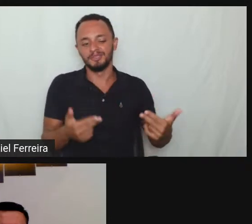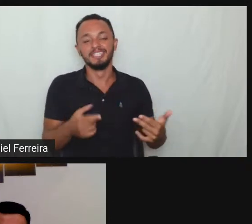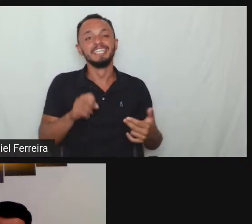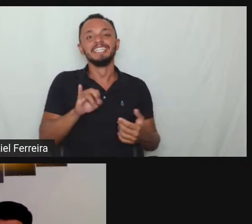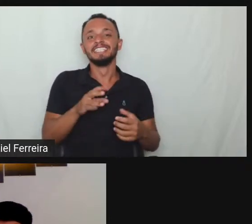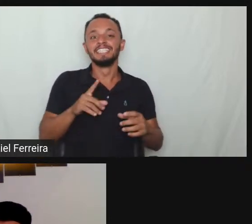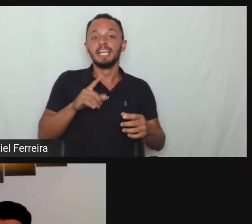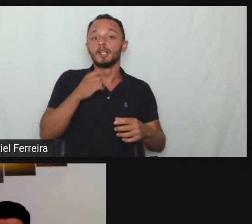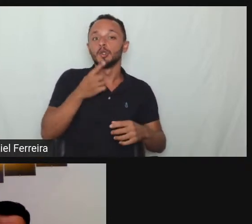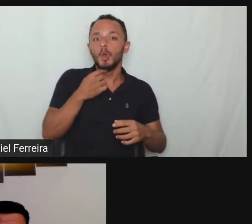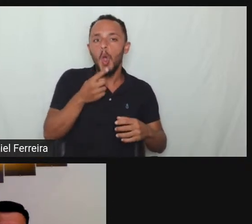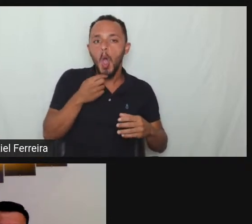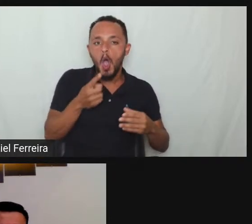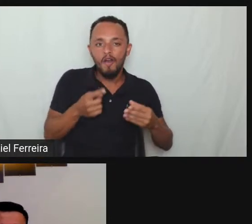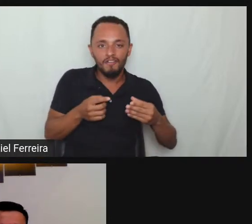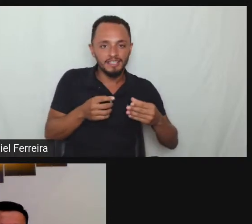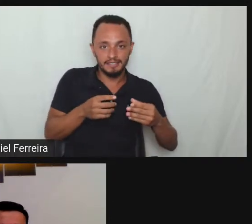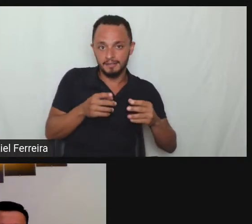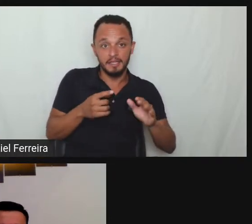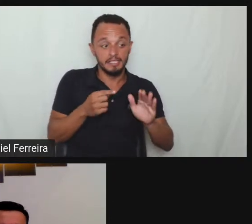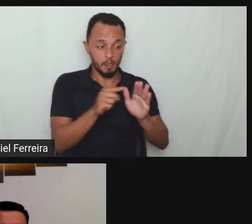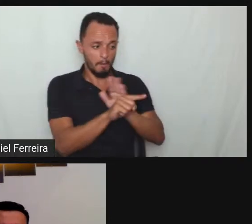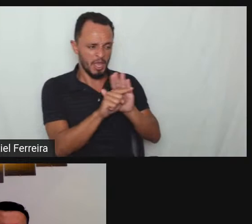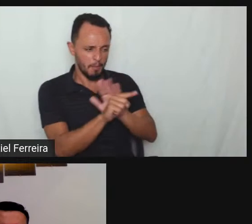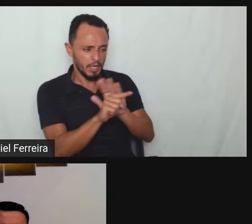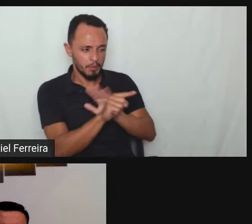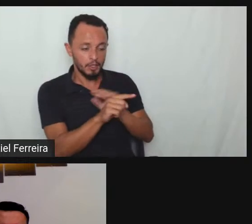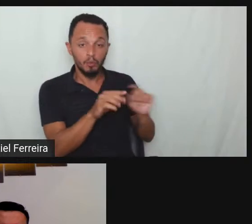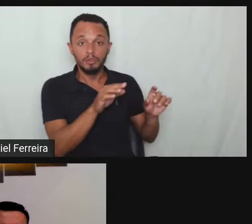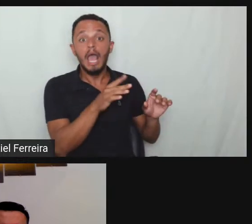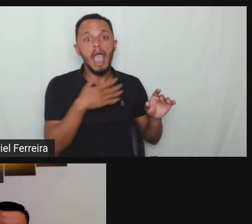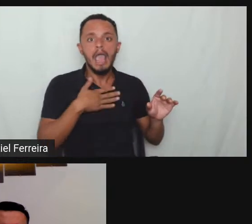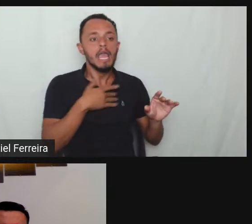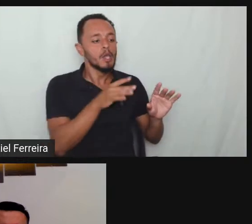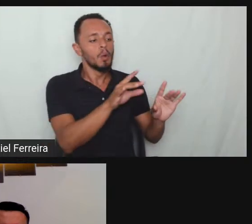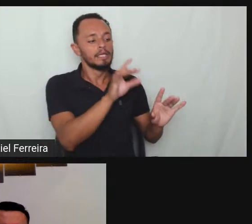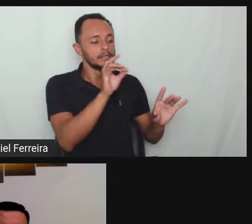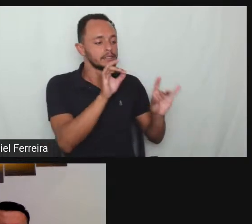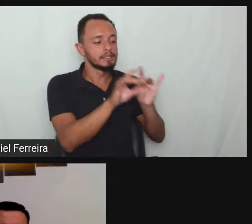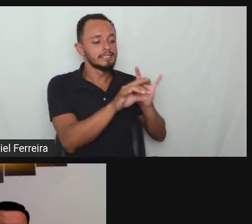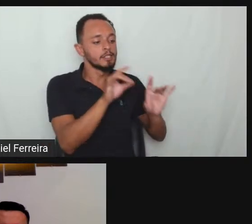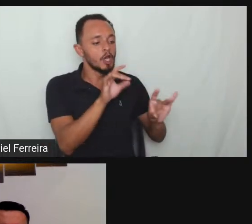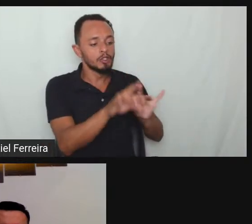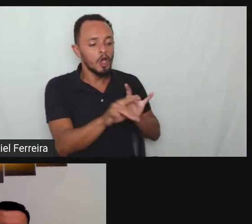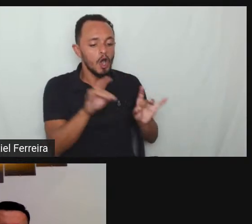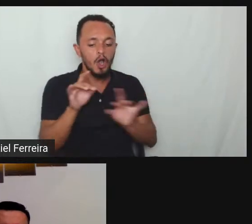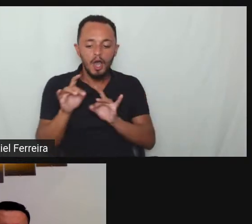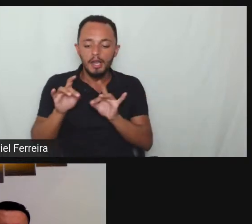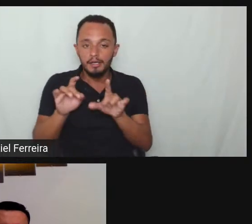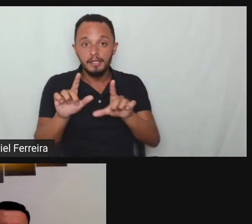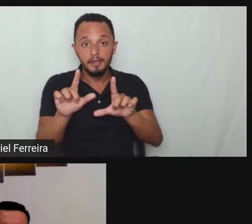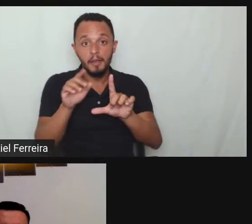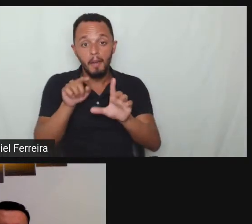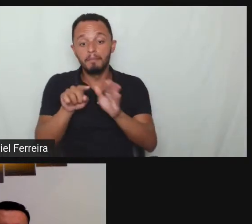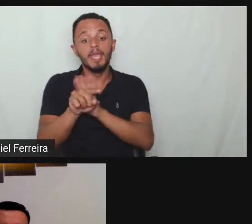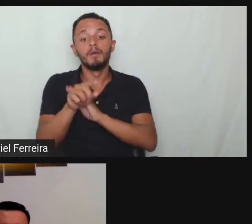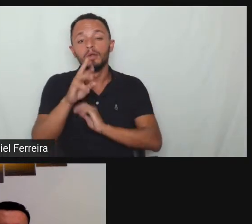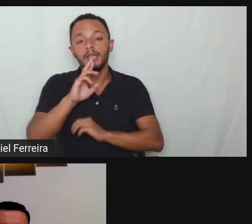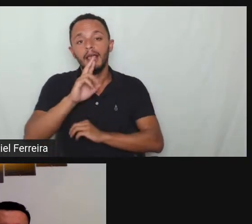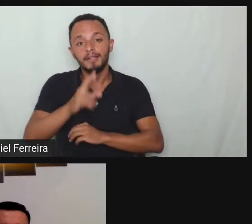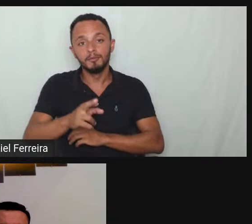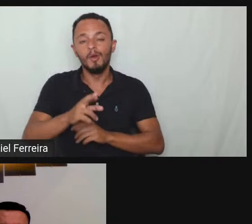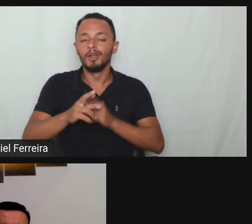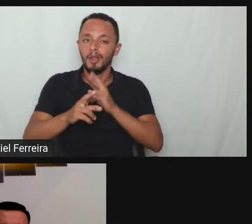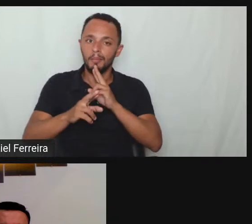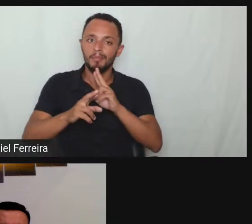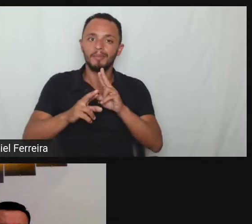caixinhas para cá tá já trago algumas para a turma do Telegram já sabe que vocês têm tratamento vivo porque quem está lá no Telegram